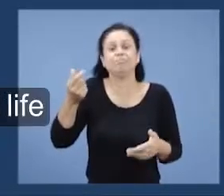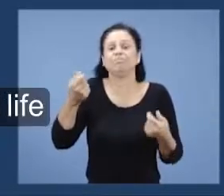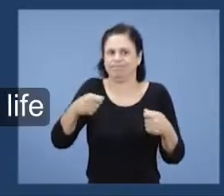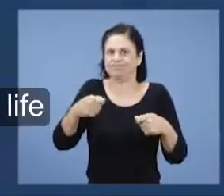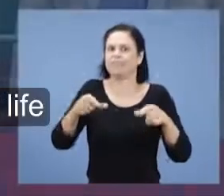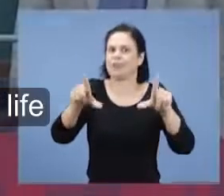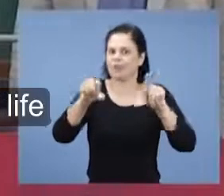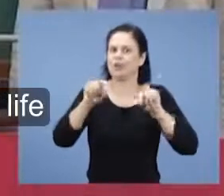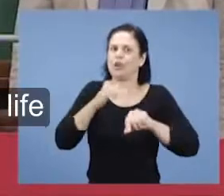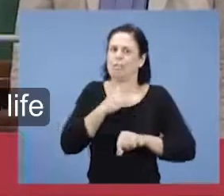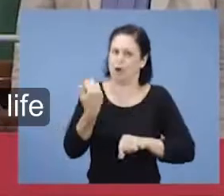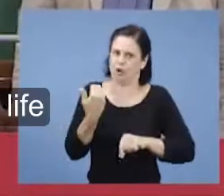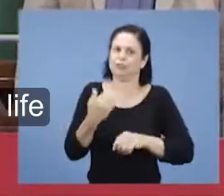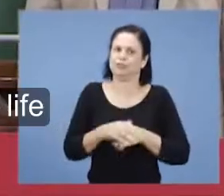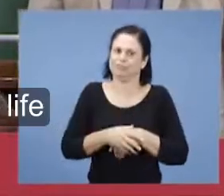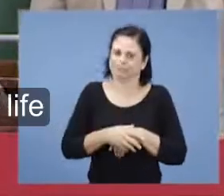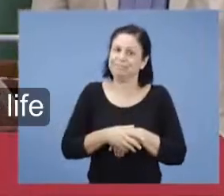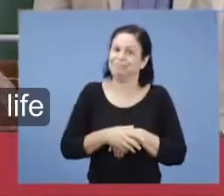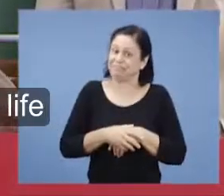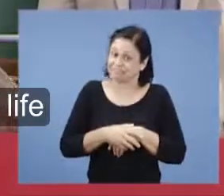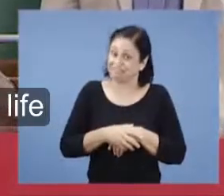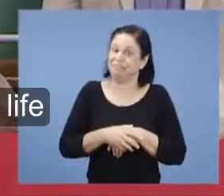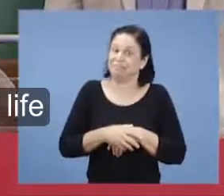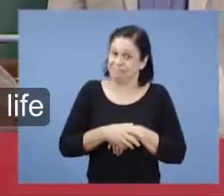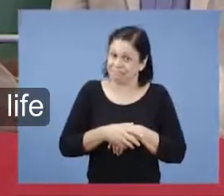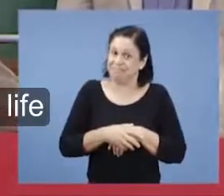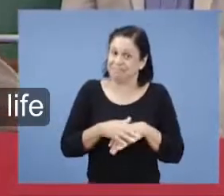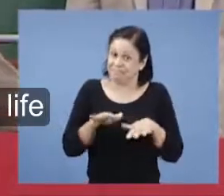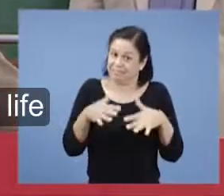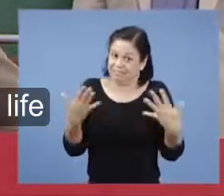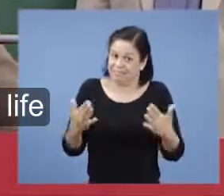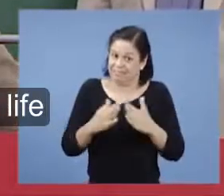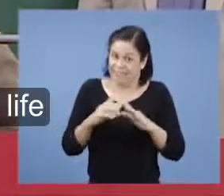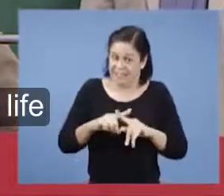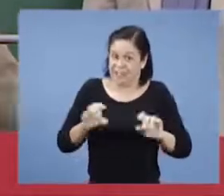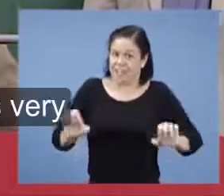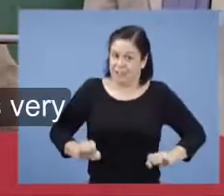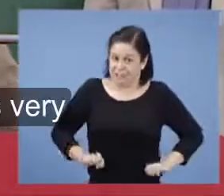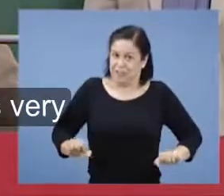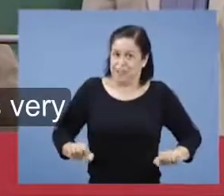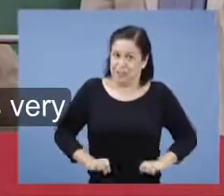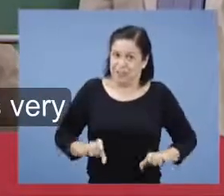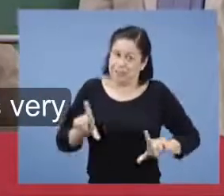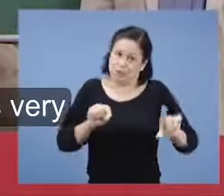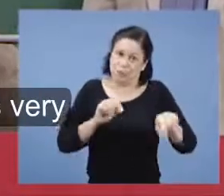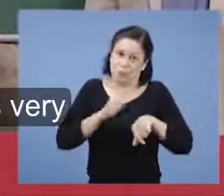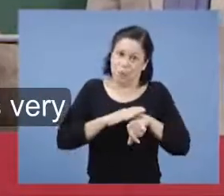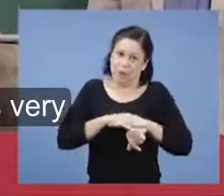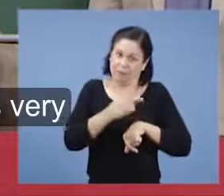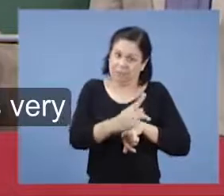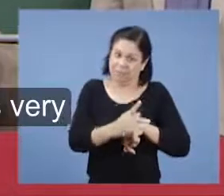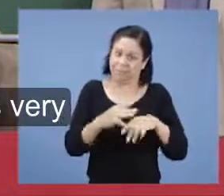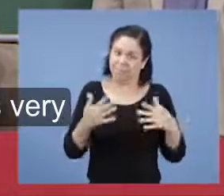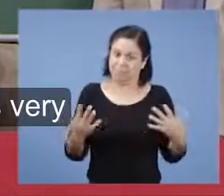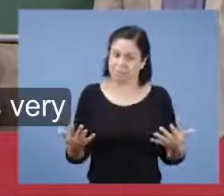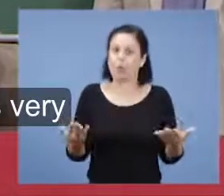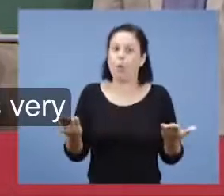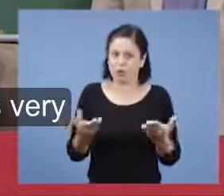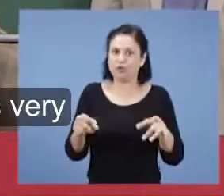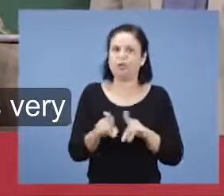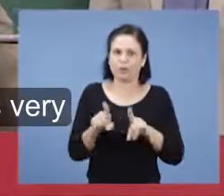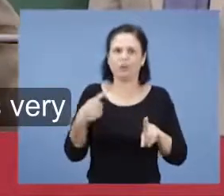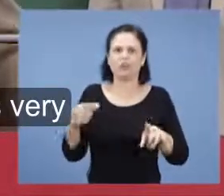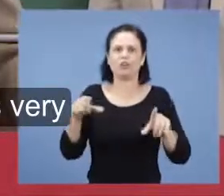que vai se apagar. Que é essa, então não tenha a vida eterna. É a escolha, é a escolha dos salvos.